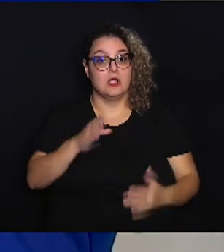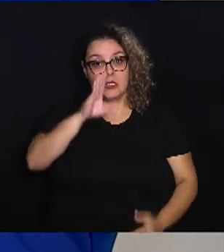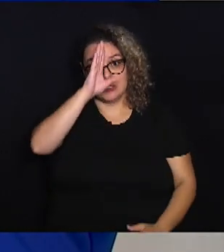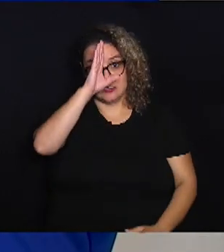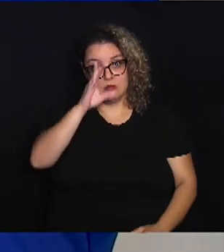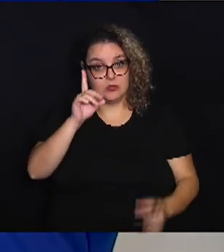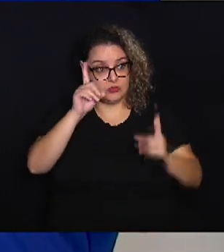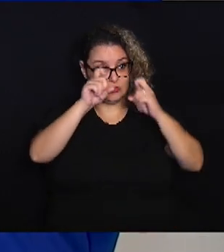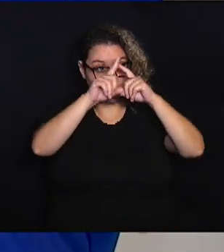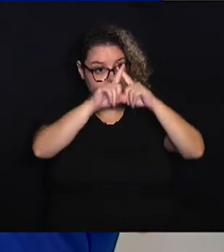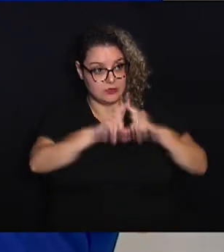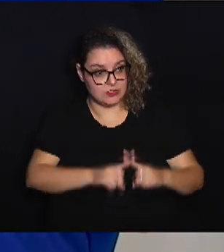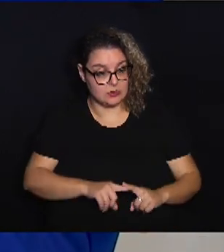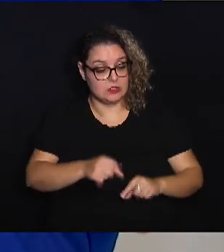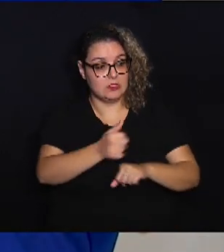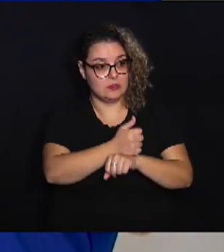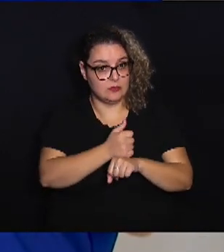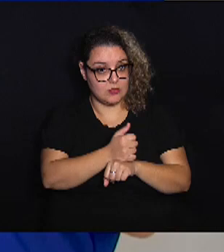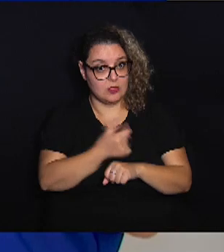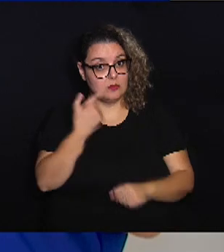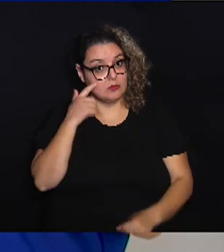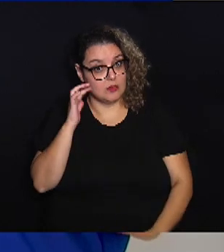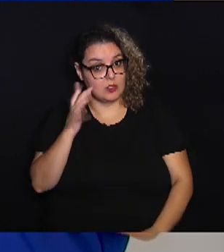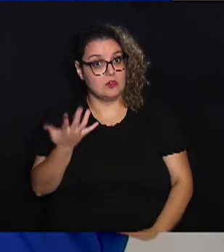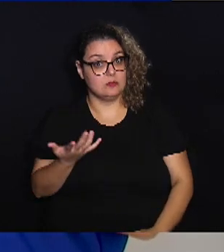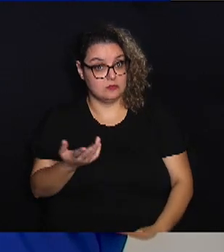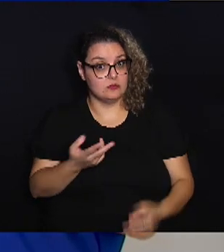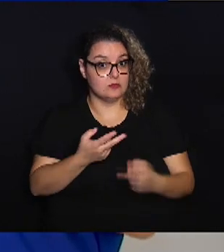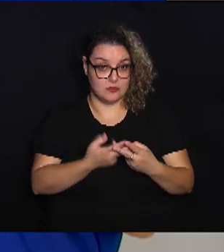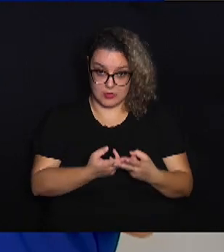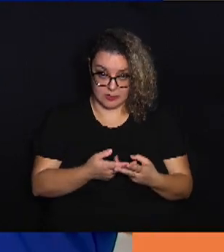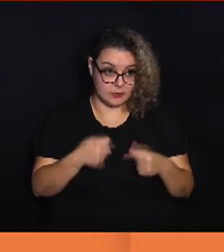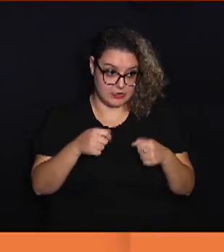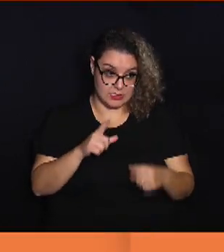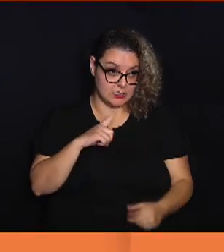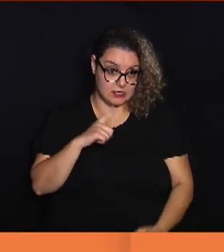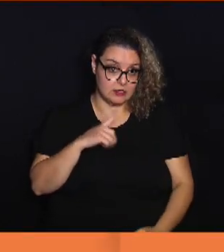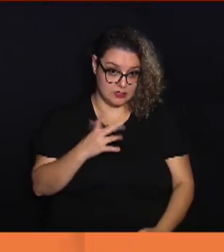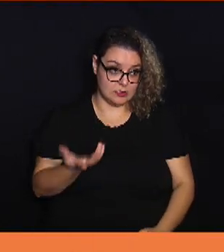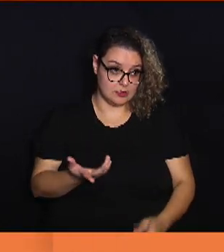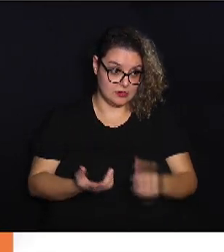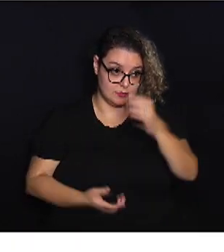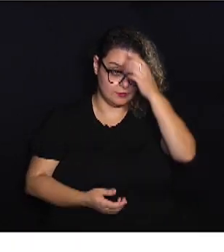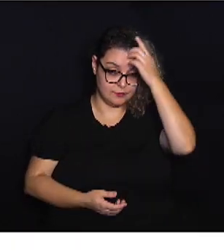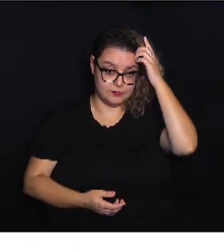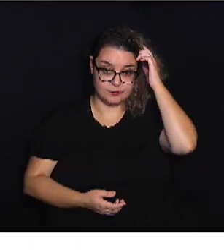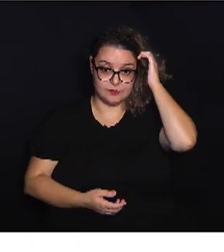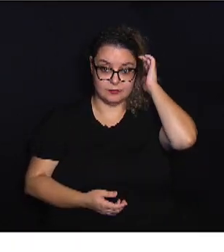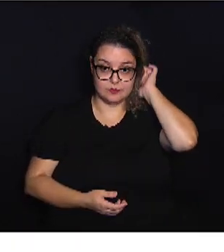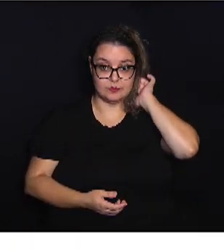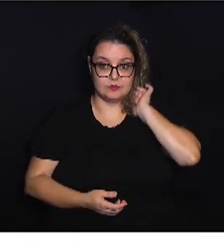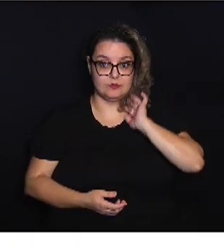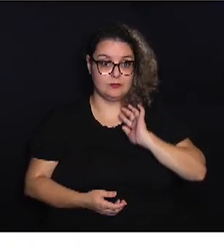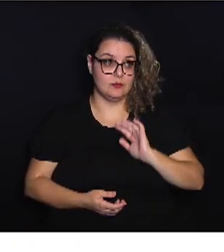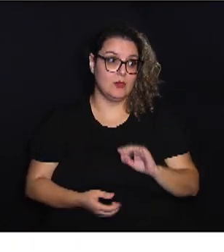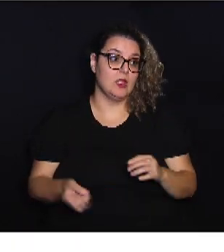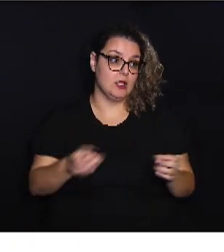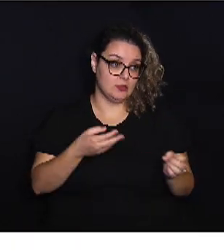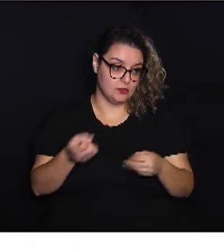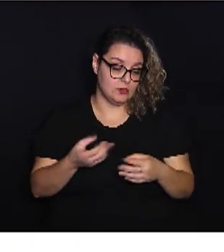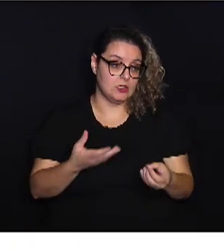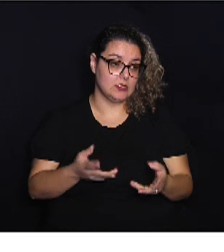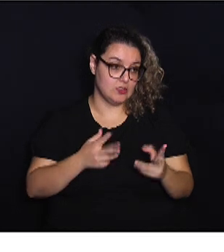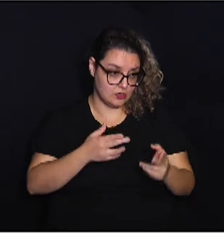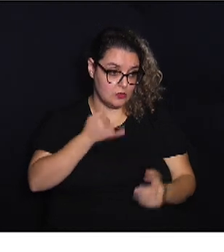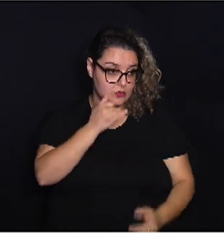desafios dessa profissão? Imagino que paciência é um deles, né? Paciência, atualização, como